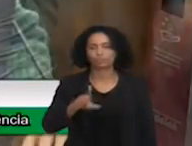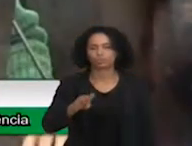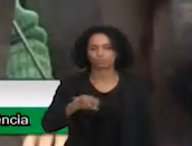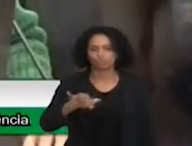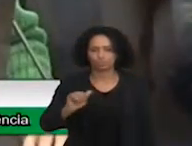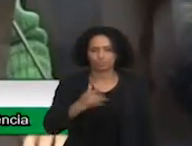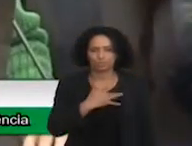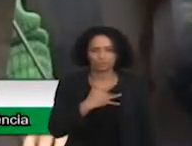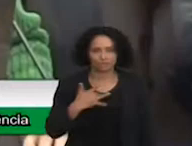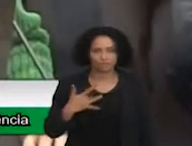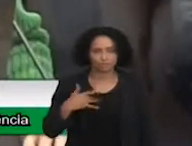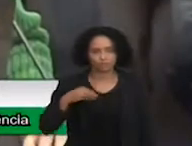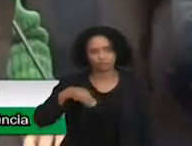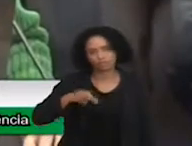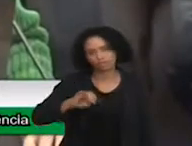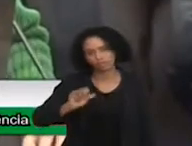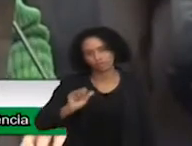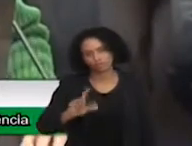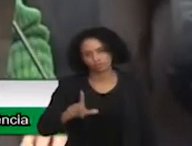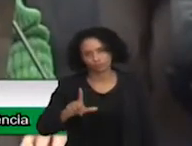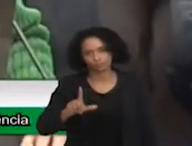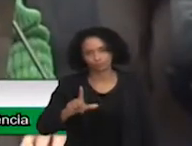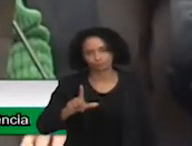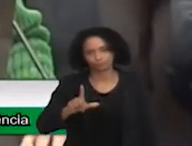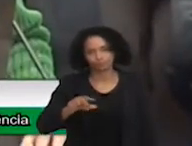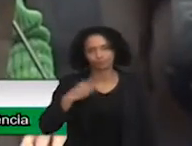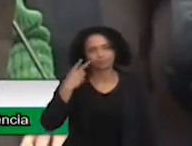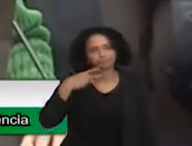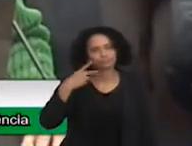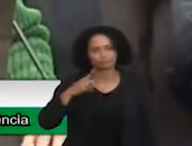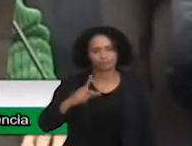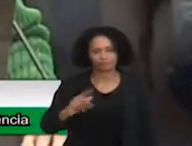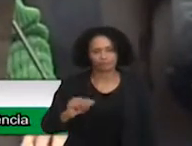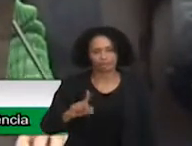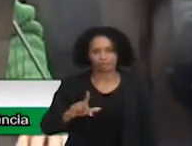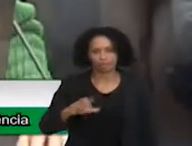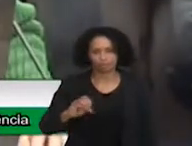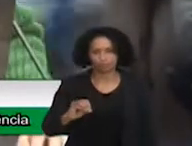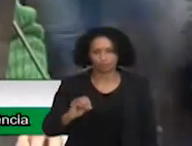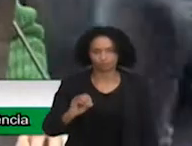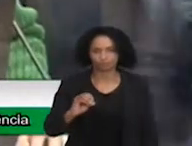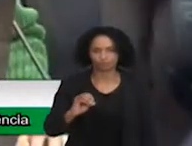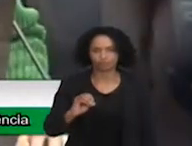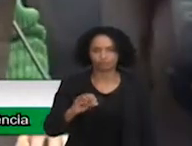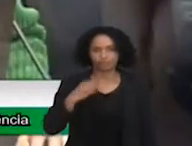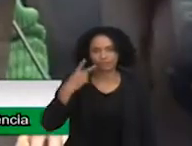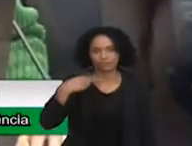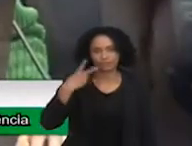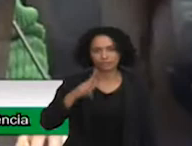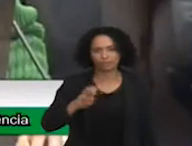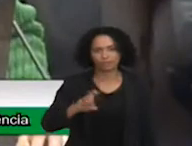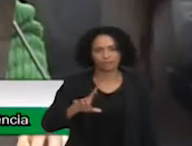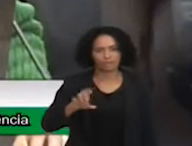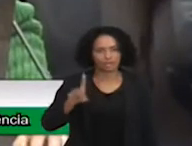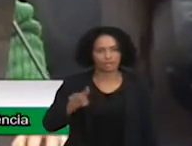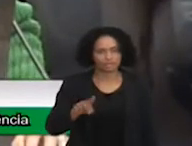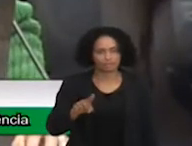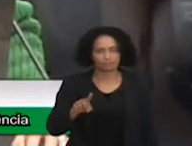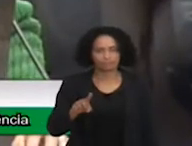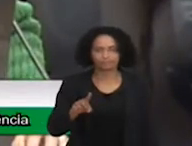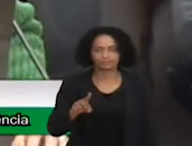vereador Michel Figueiredo, vereador Paulo Júnior, vereador Pelé da Cândida,